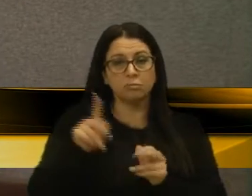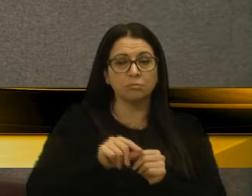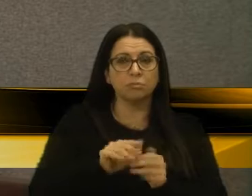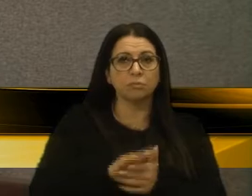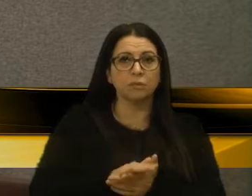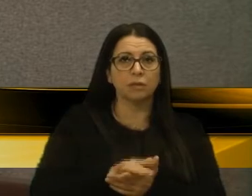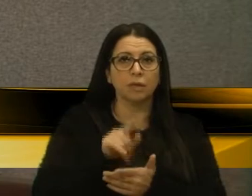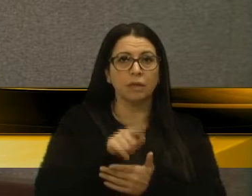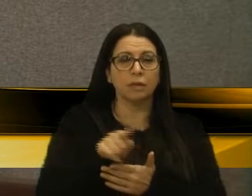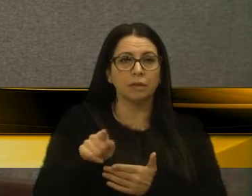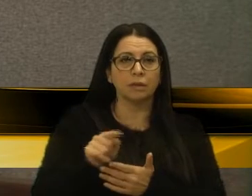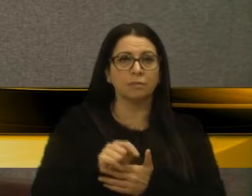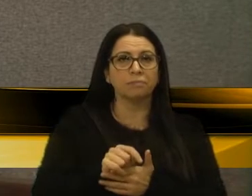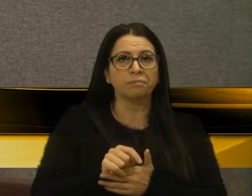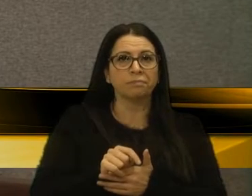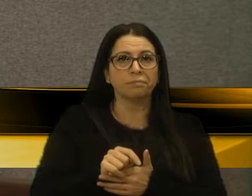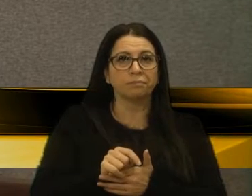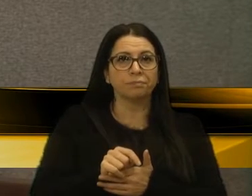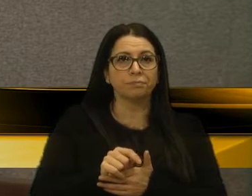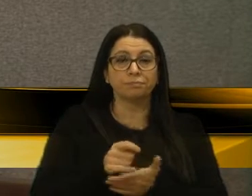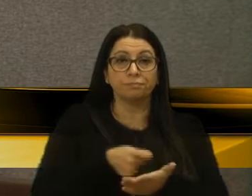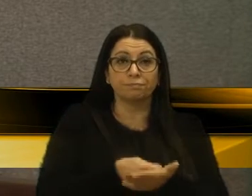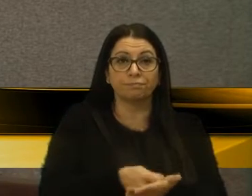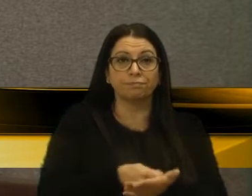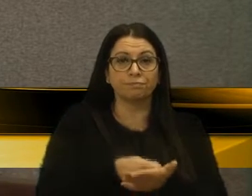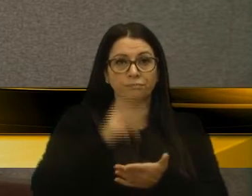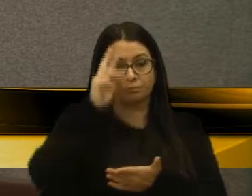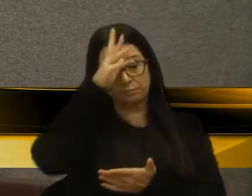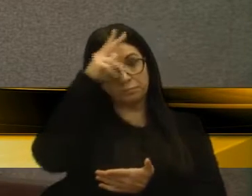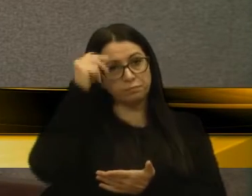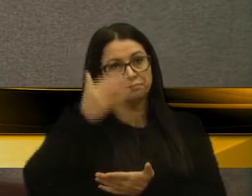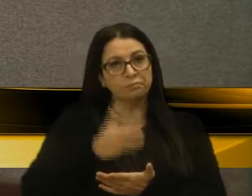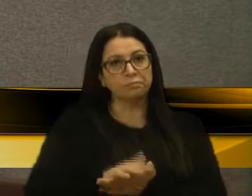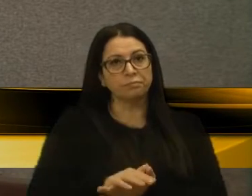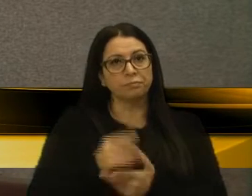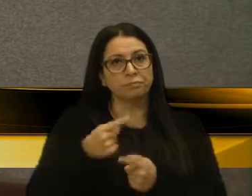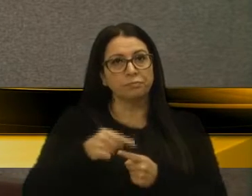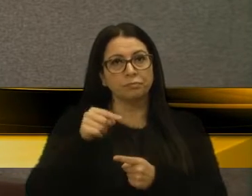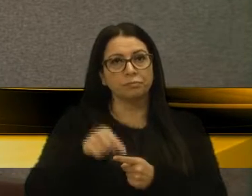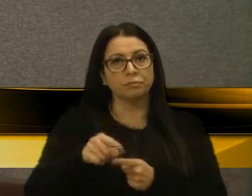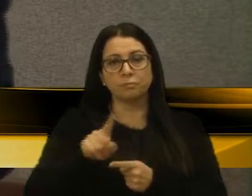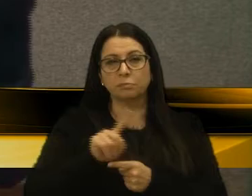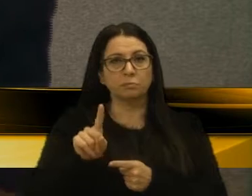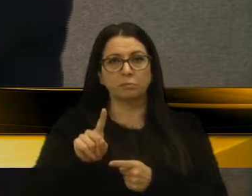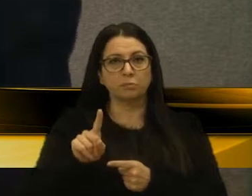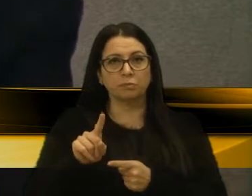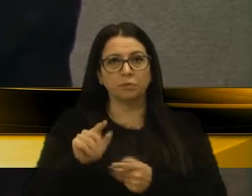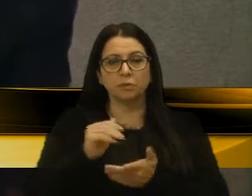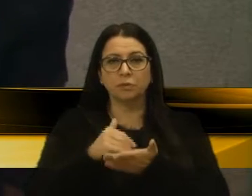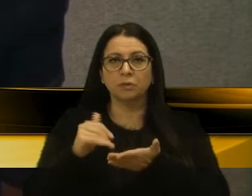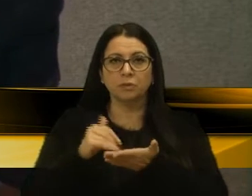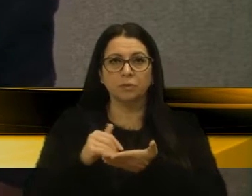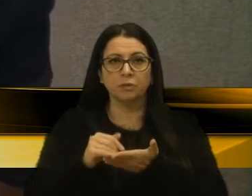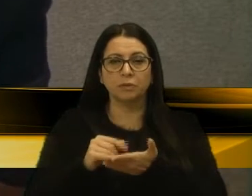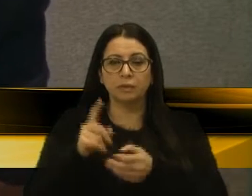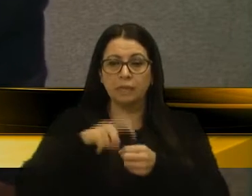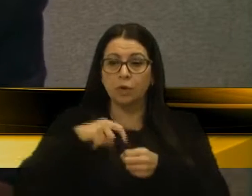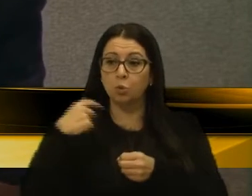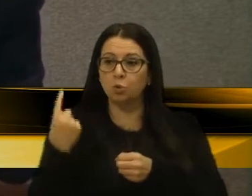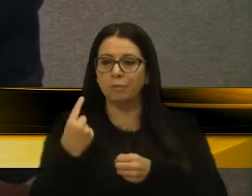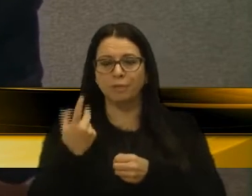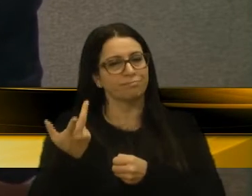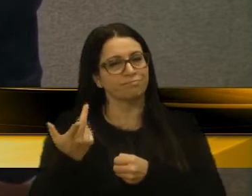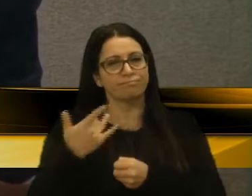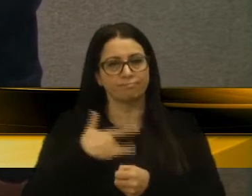a esta pressão do prefeito, porque aqui nenhum secretário tem autonomia,